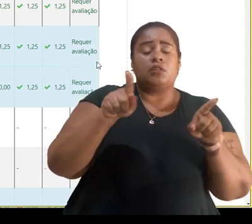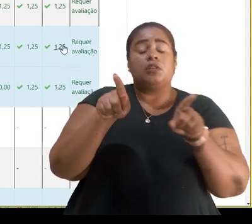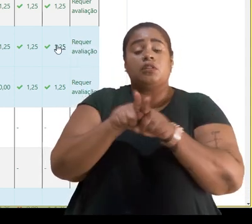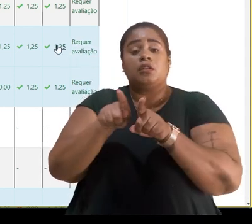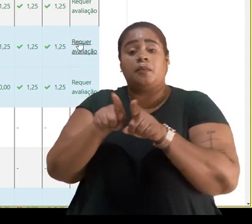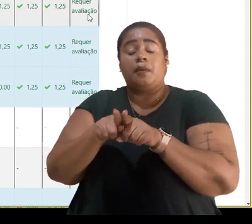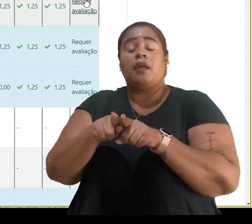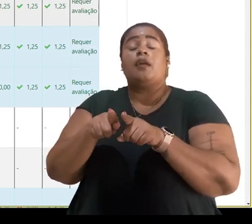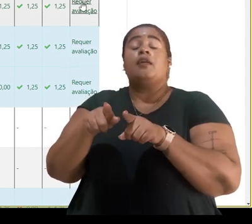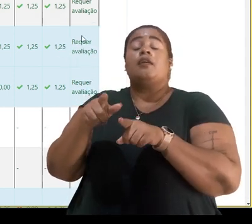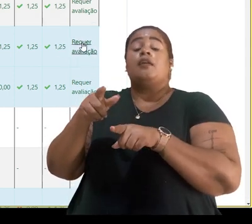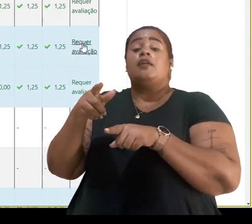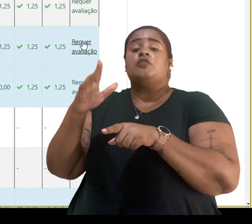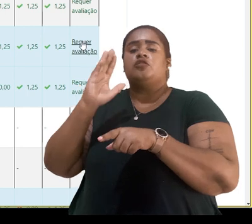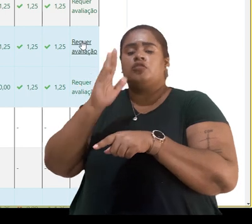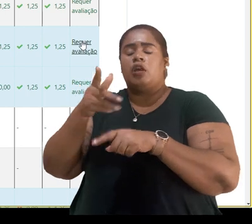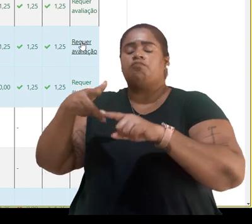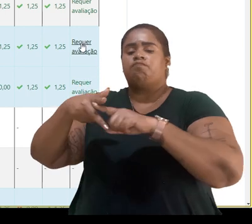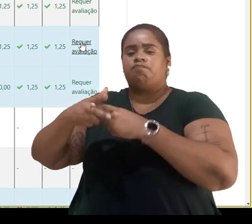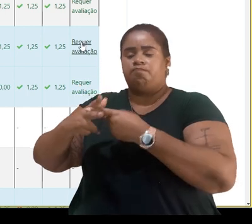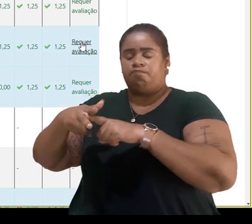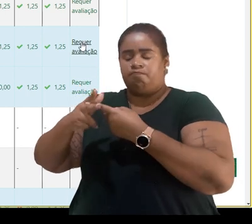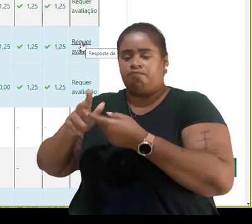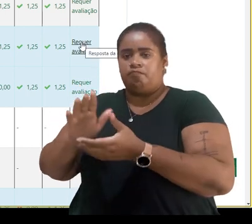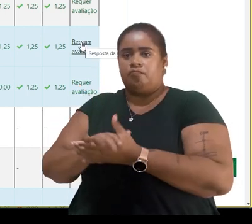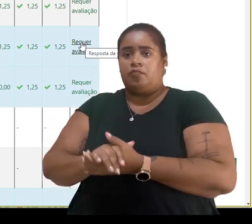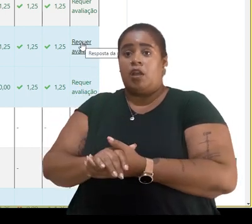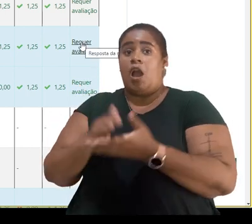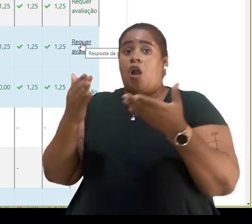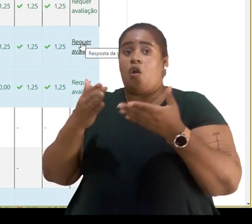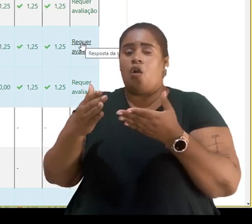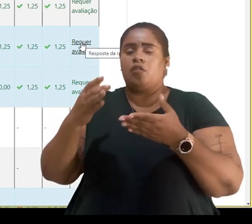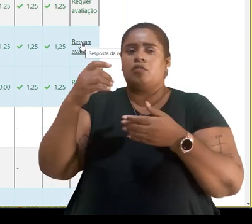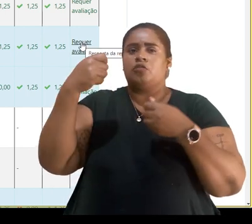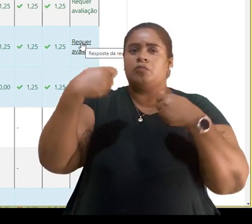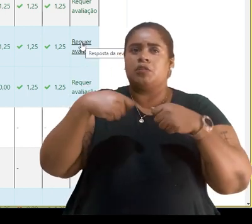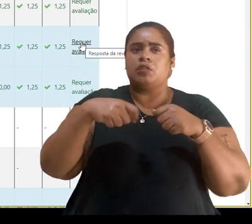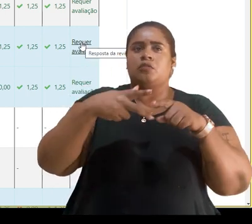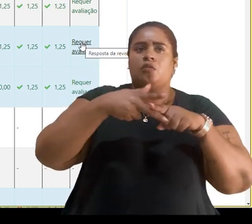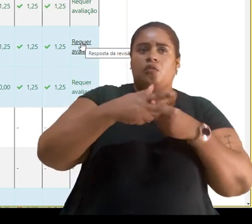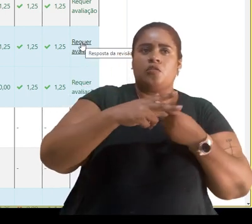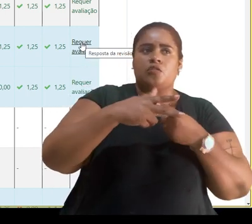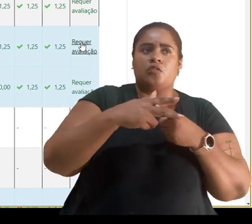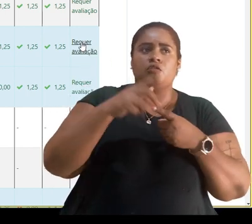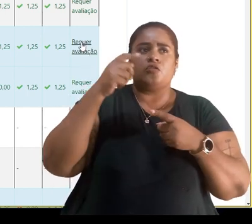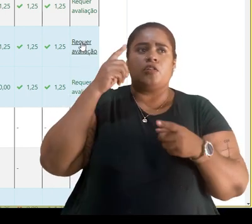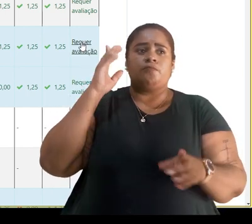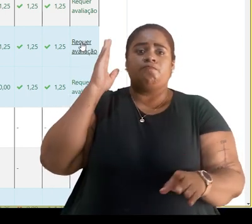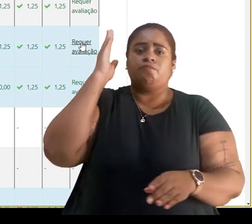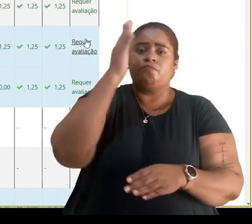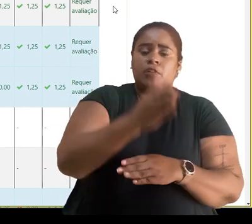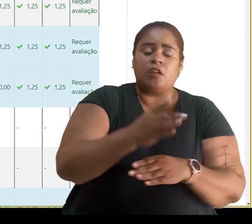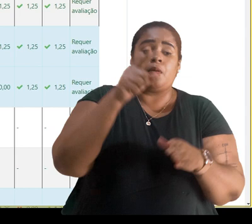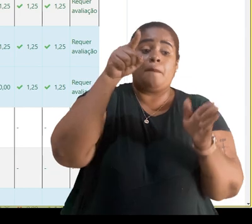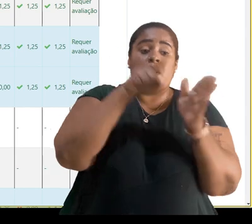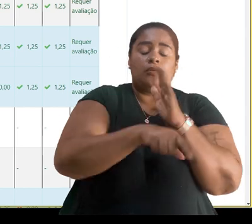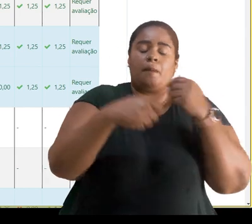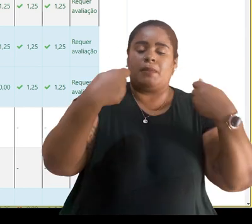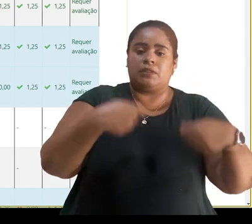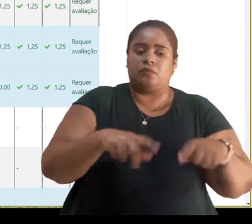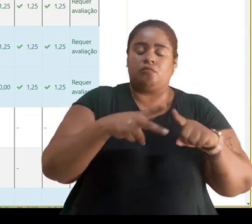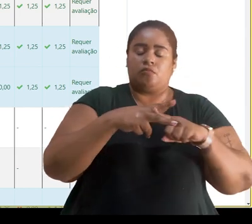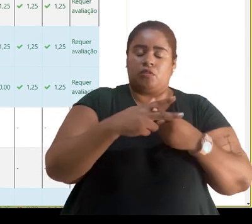avaliação. Indo diretamente aqui em requer avaliação, nós vamos para a questão que precisa ser